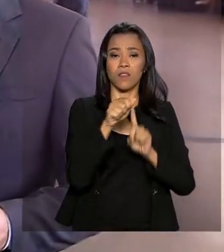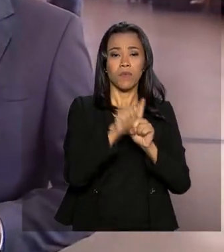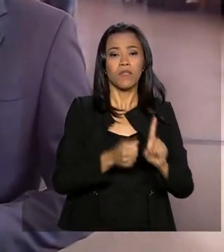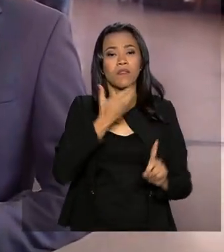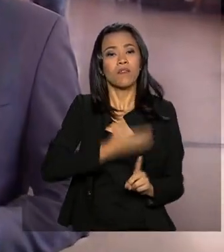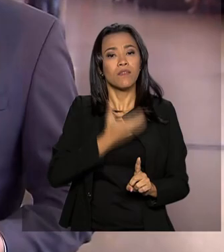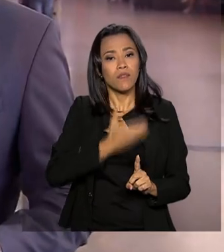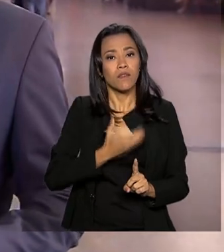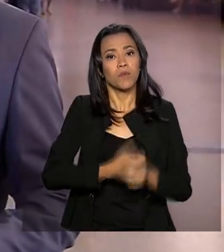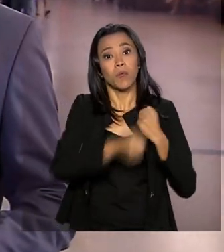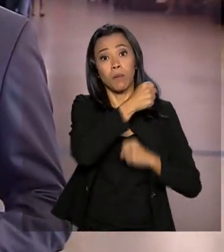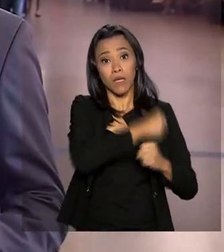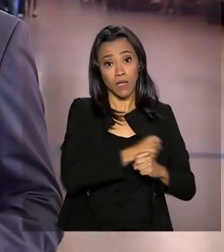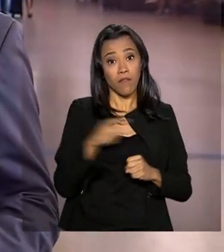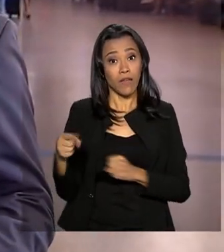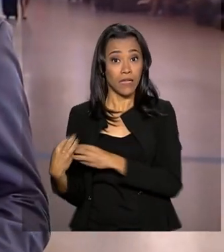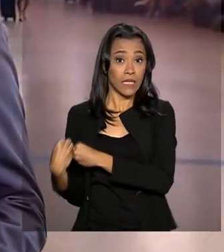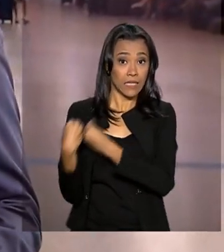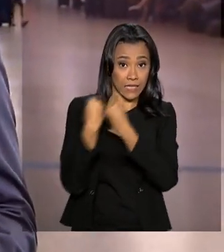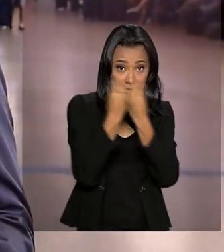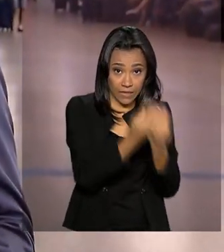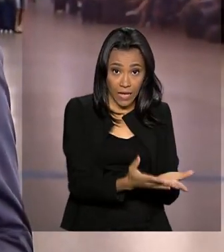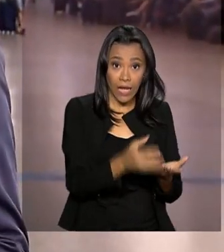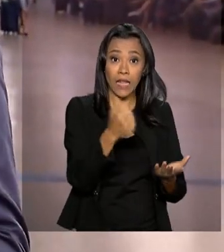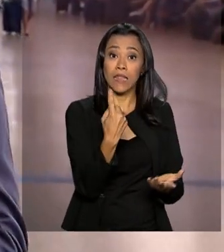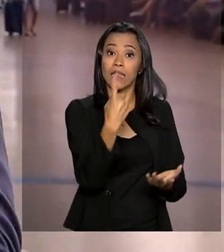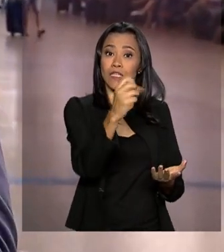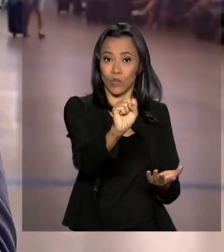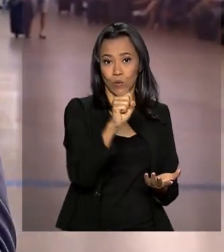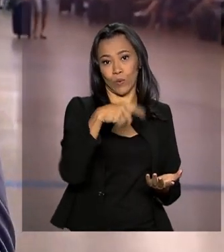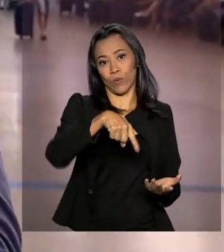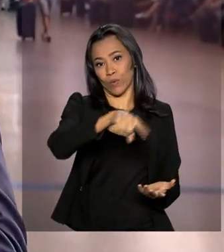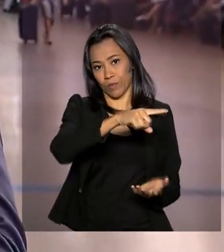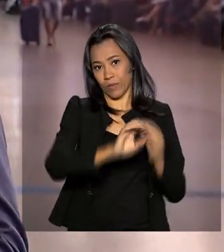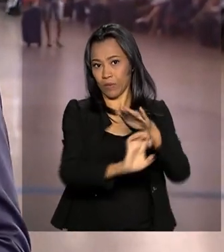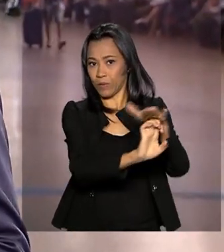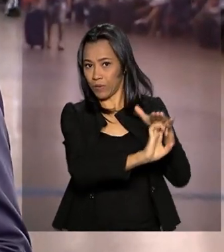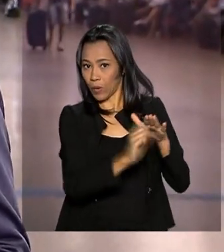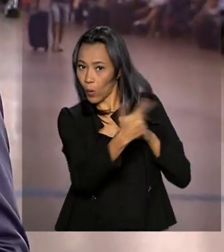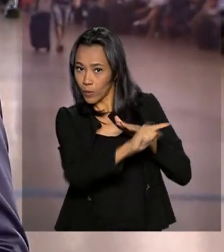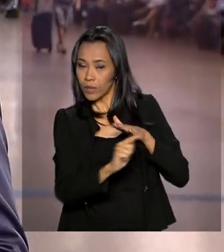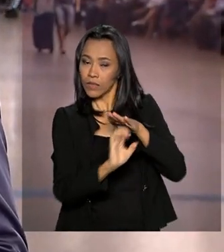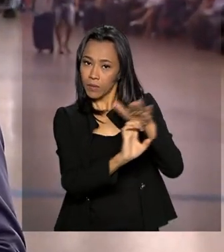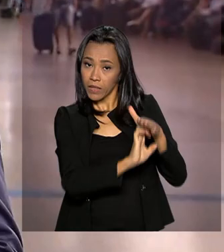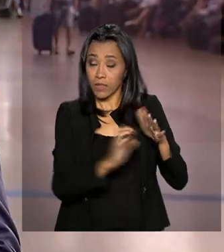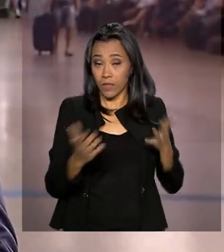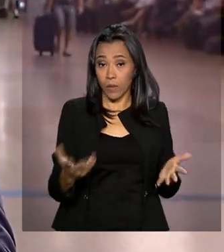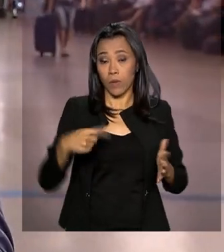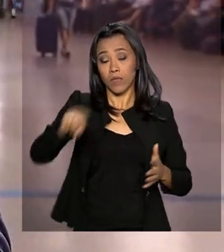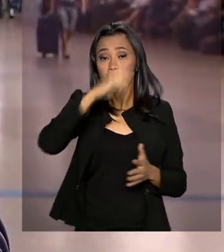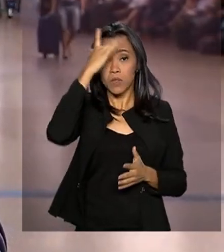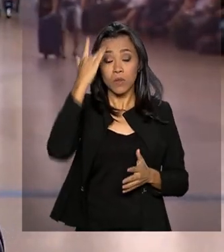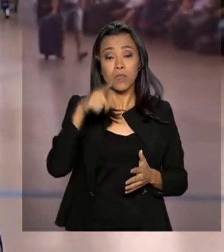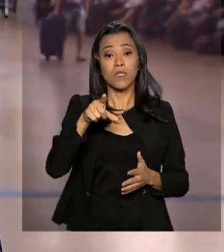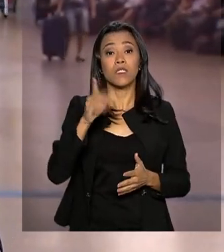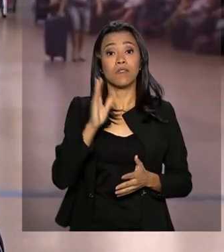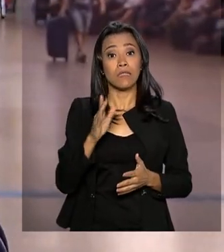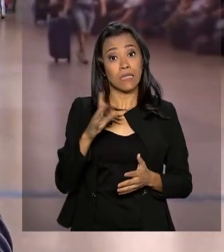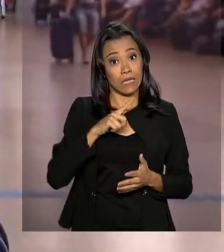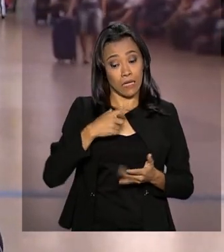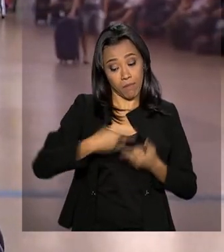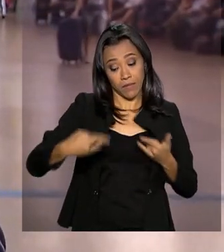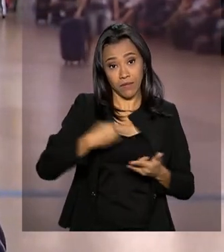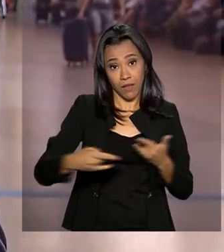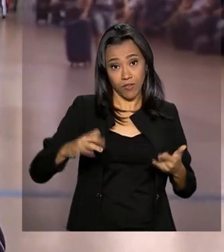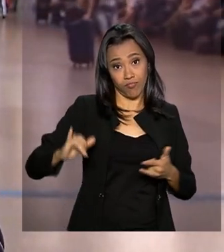terá de devolver 18 aeronaves para os seus credores. Aqueles passageiros, portanto, que têm voo com a Avianca devem ficar atentos,